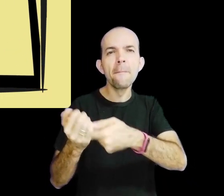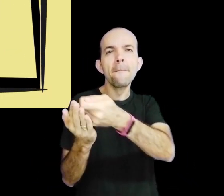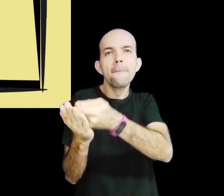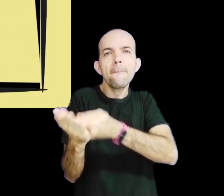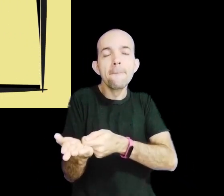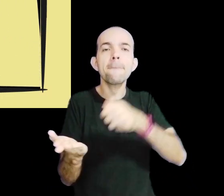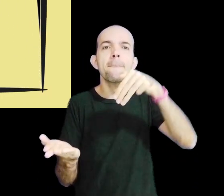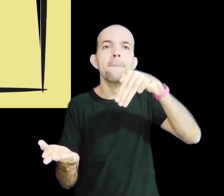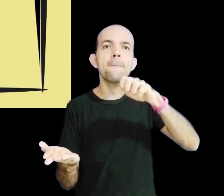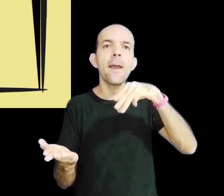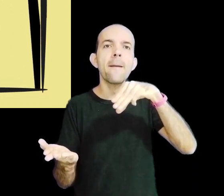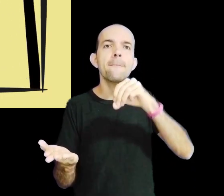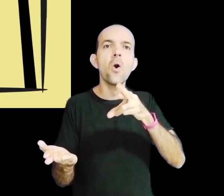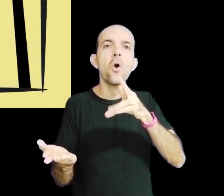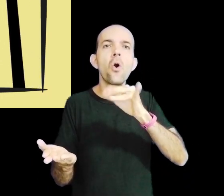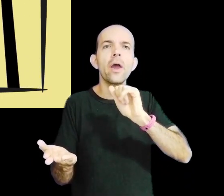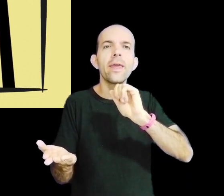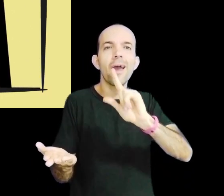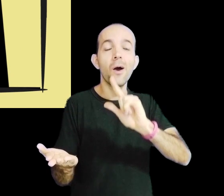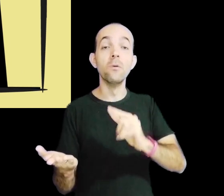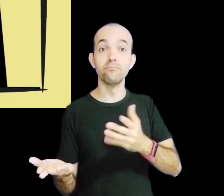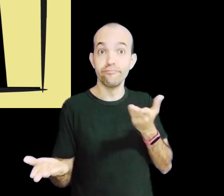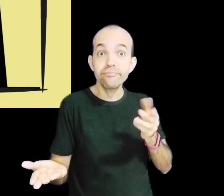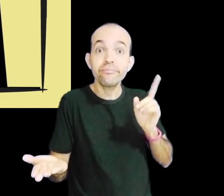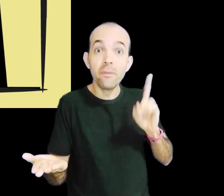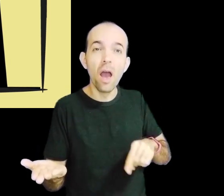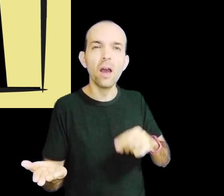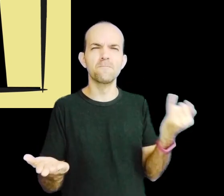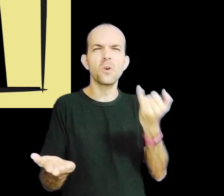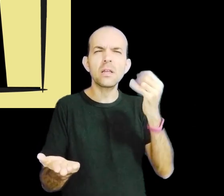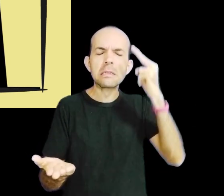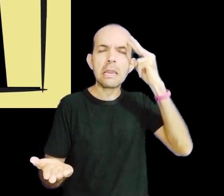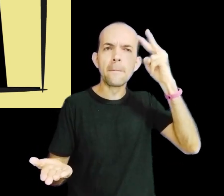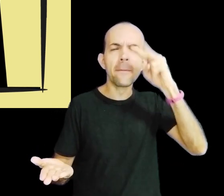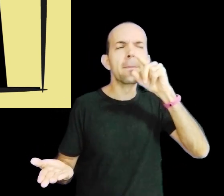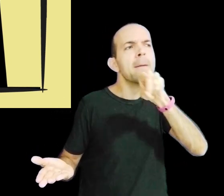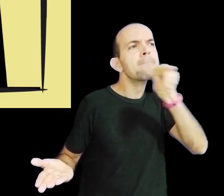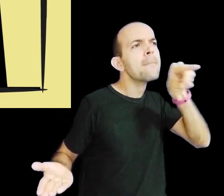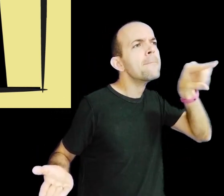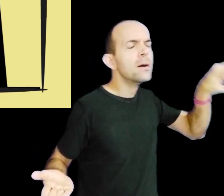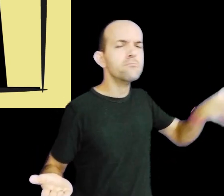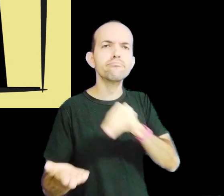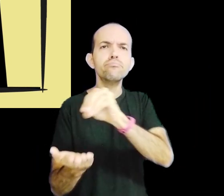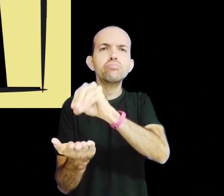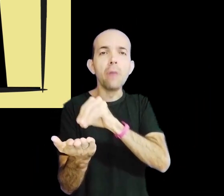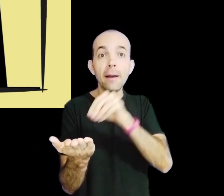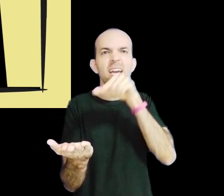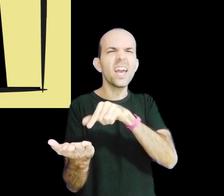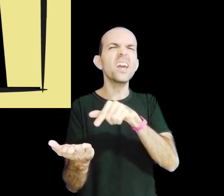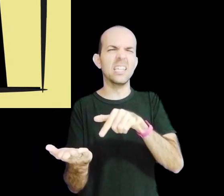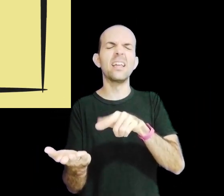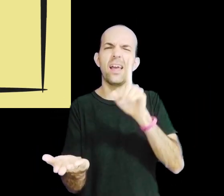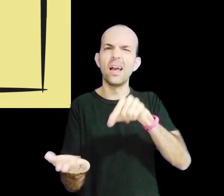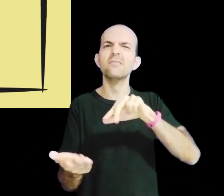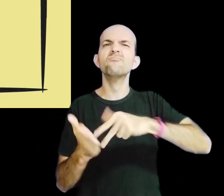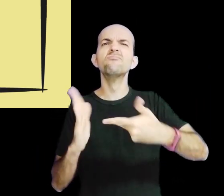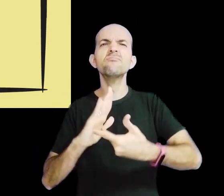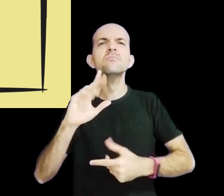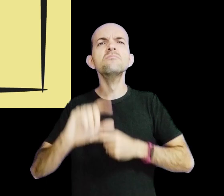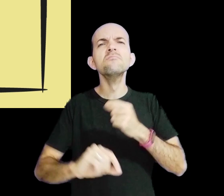guardar com muito zelo essa importante memória. Isso sim é para nós uma gigante vitória.